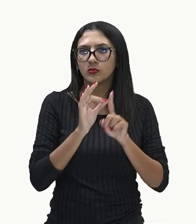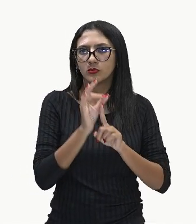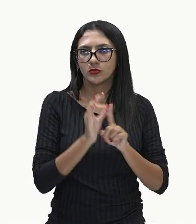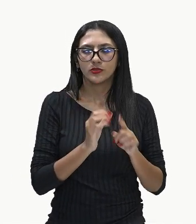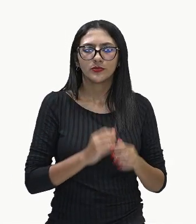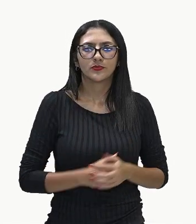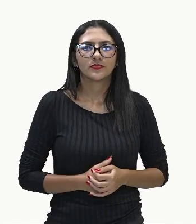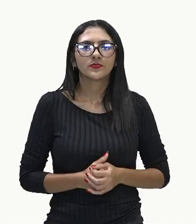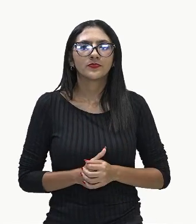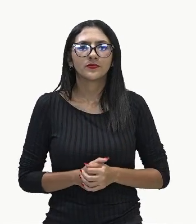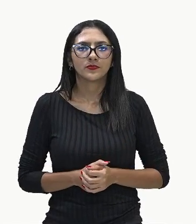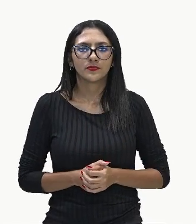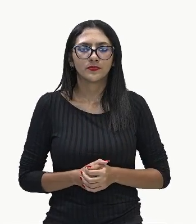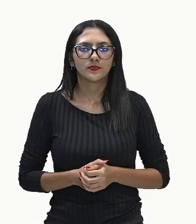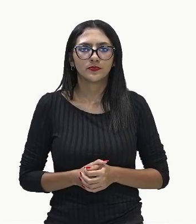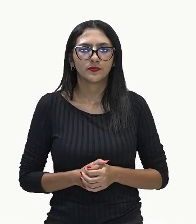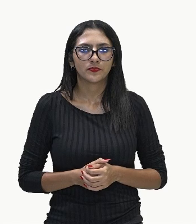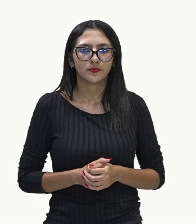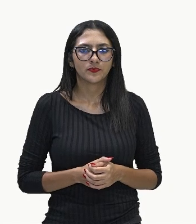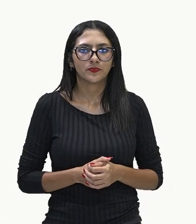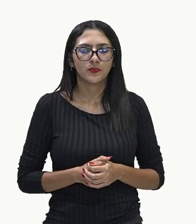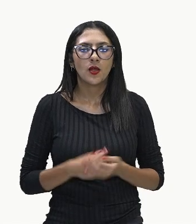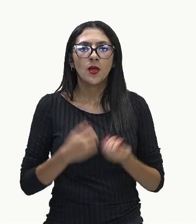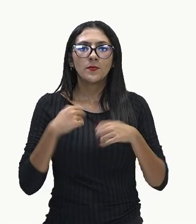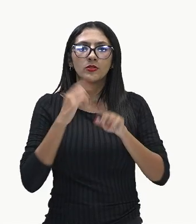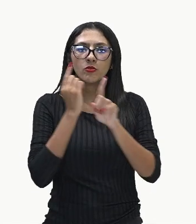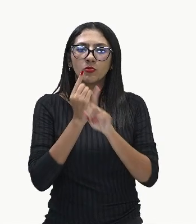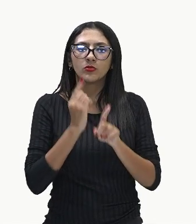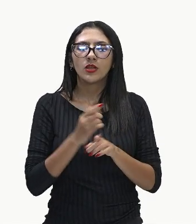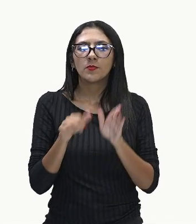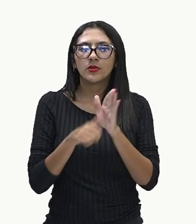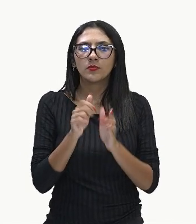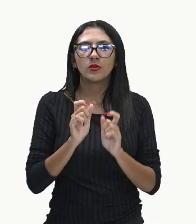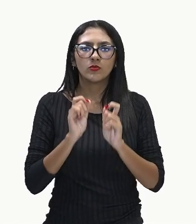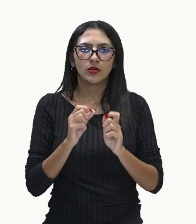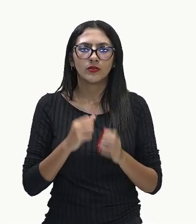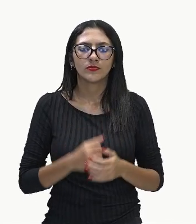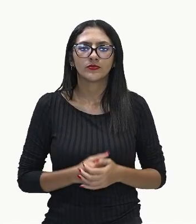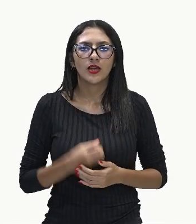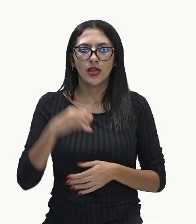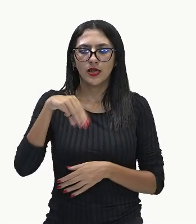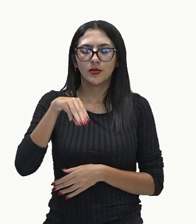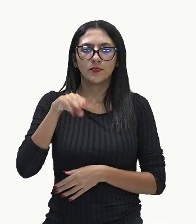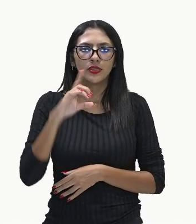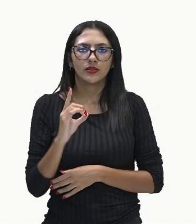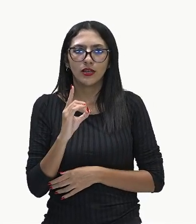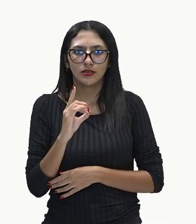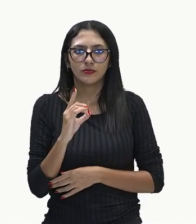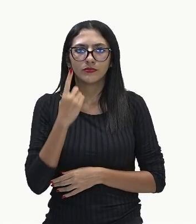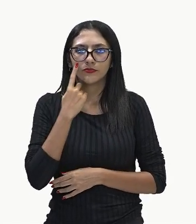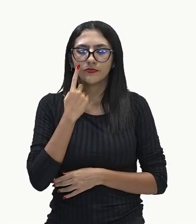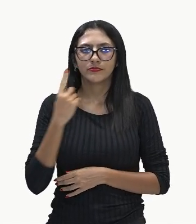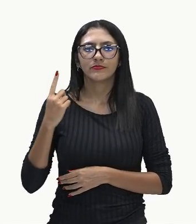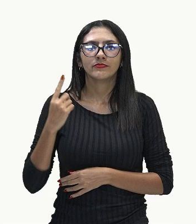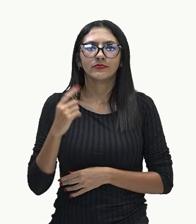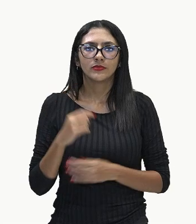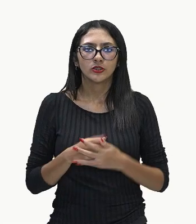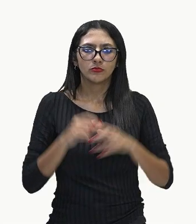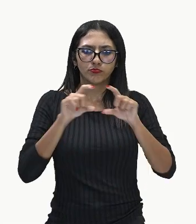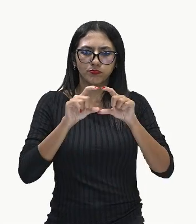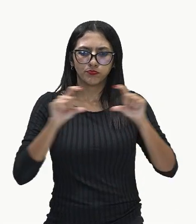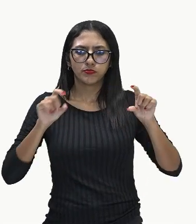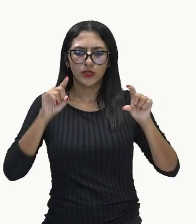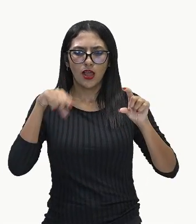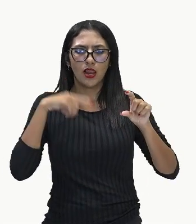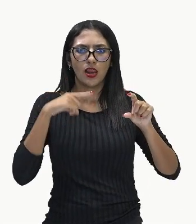E aí, quem vai ser? Vamos calcular primeiro a mediana, quem é a mediana? É exatamente o meio, tá?